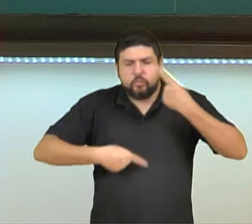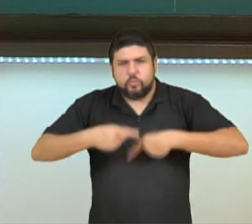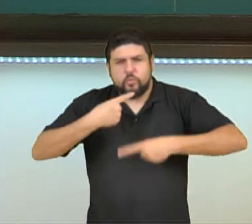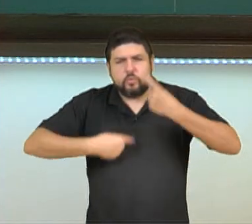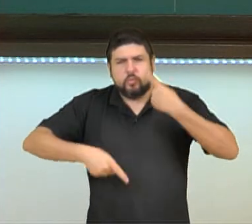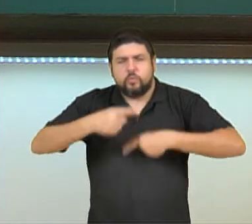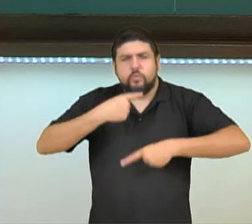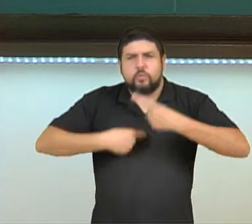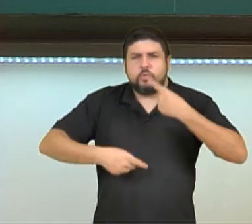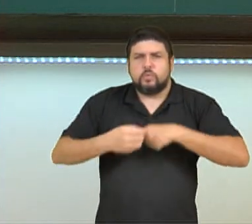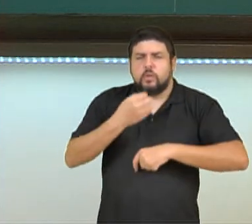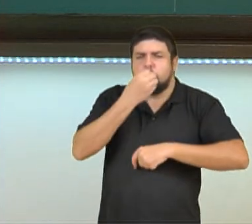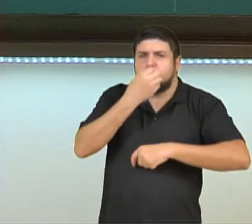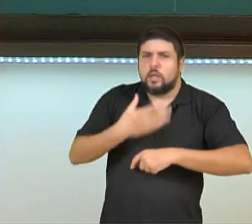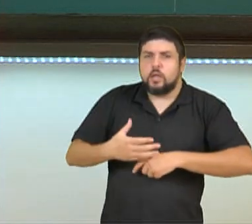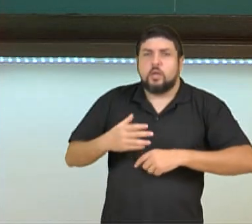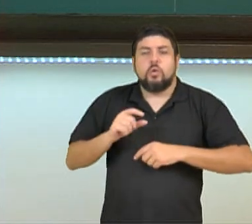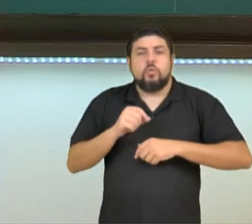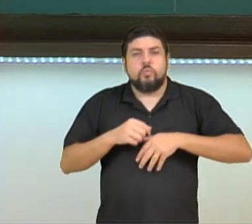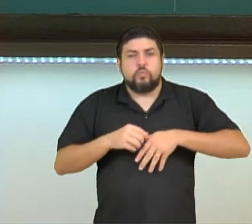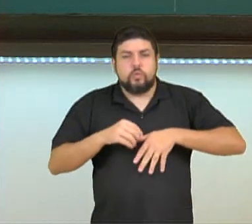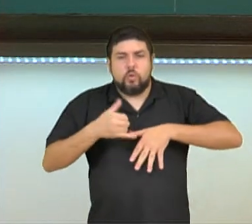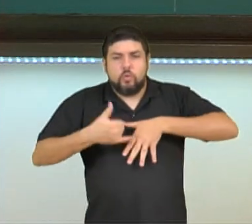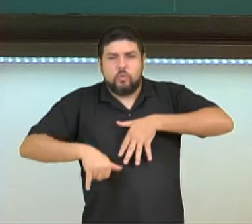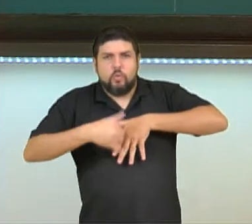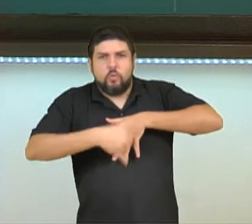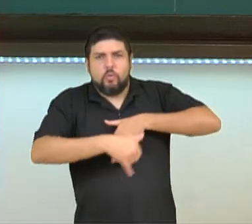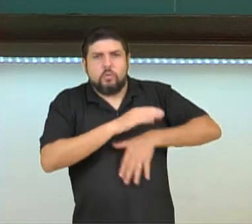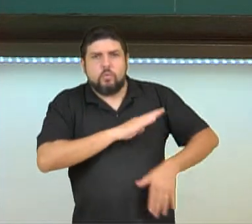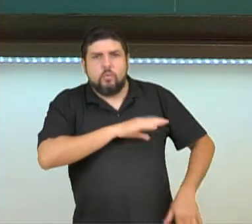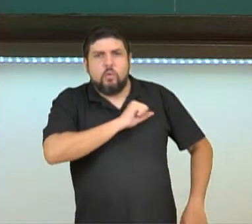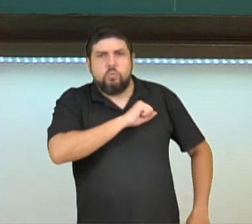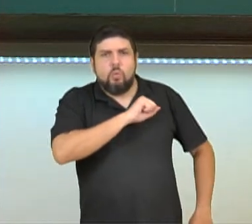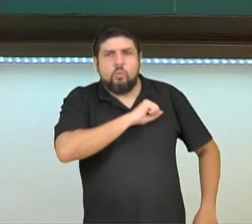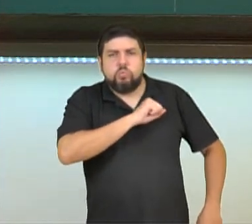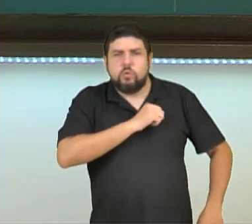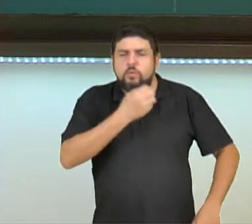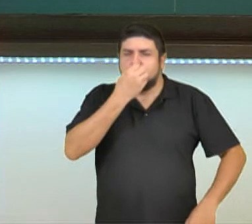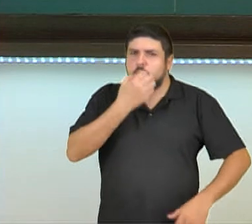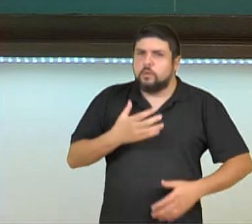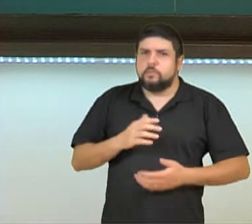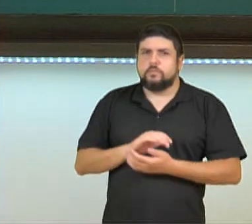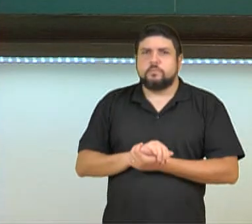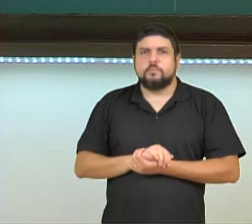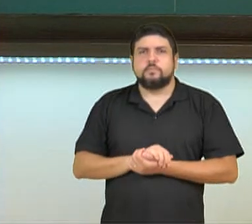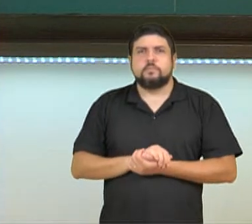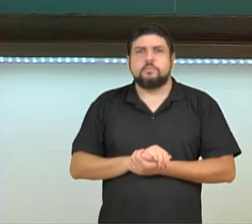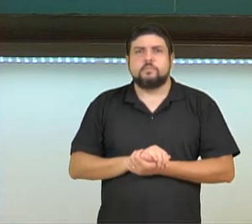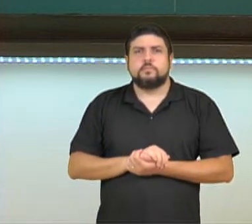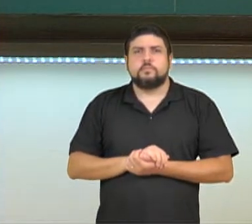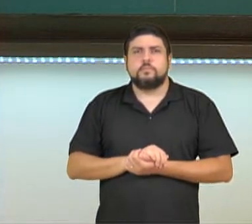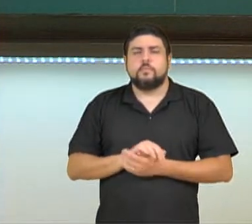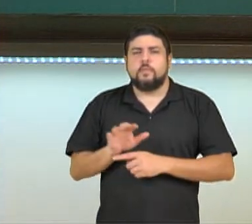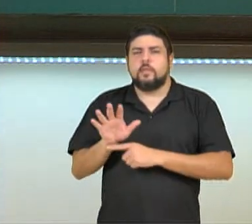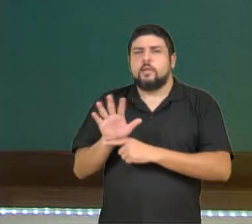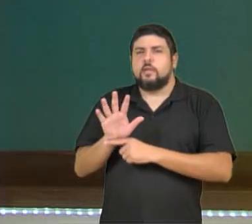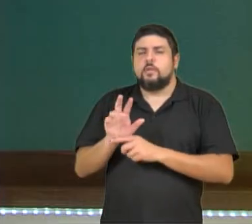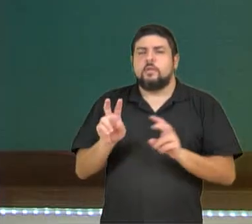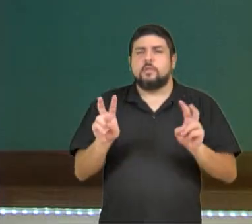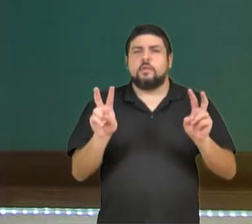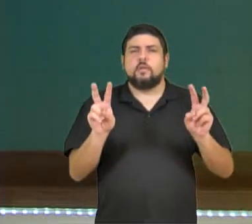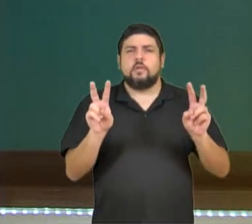fazendo com que o nosso sistema cardiovascular tenha um bom funcionamento. Neste vídeo nós falamos